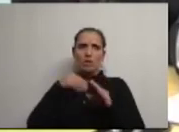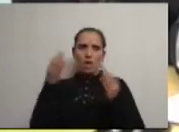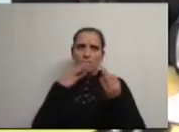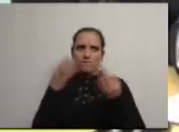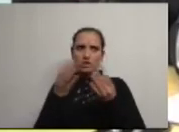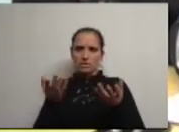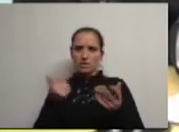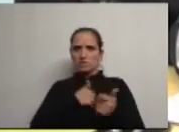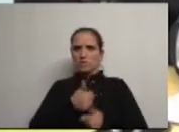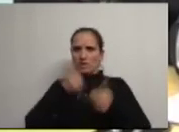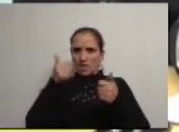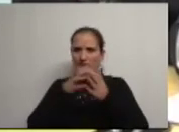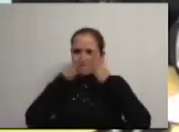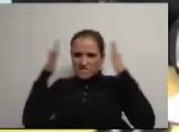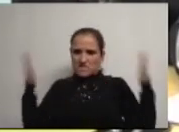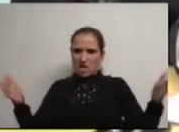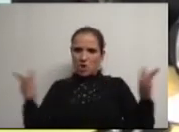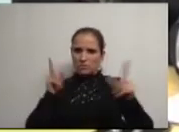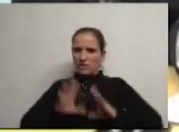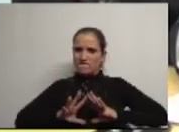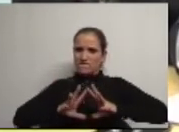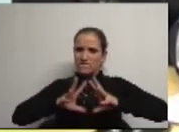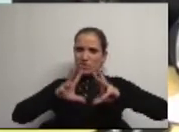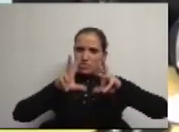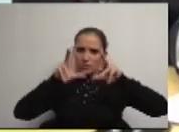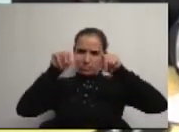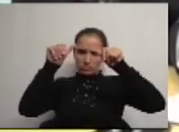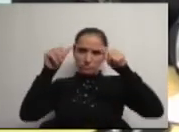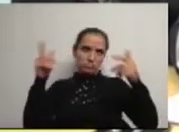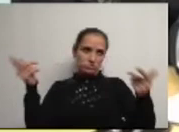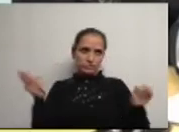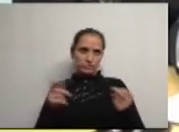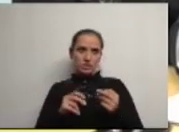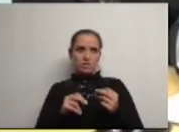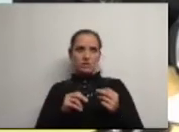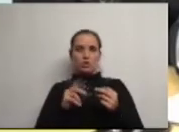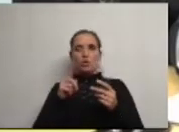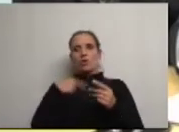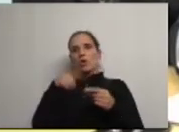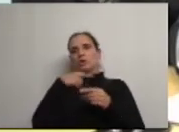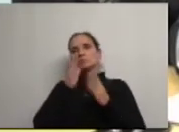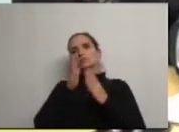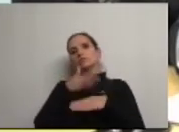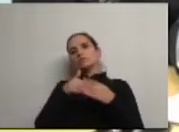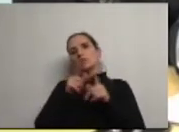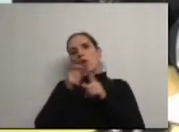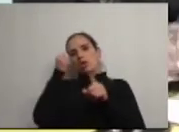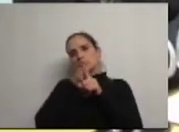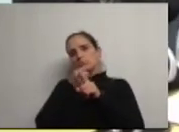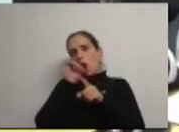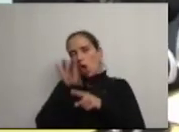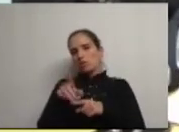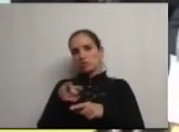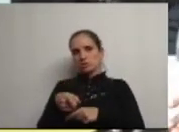as cidades as mega cidades têm evoluído da forma que têm evoluído aquilo que nós temos de fazer é combater isto